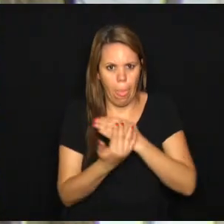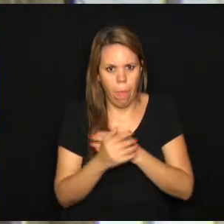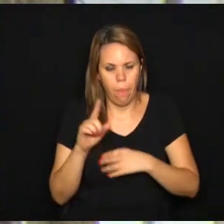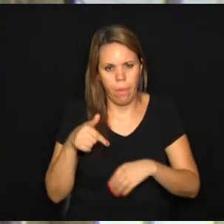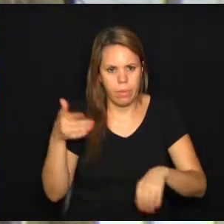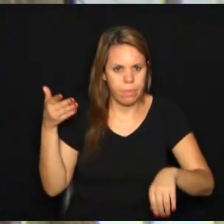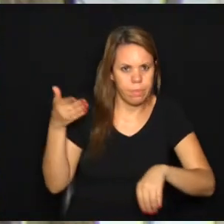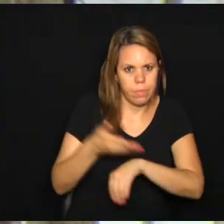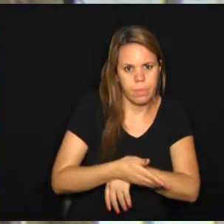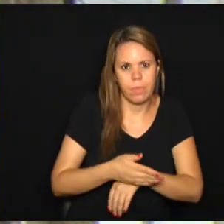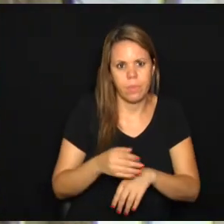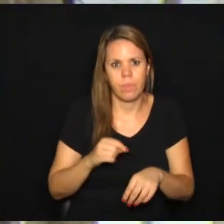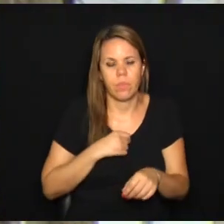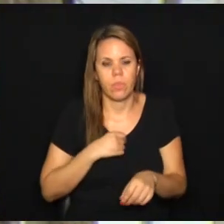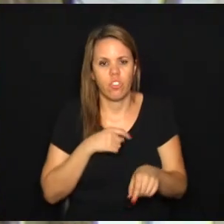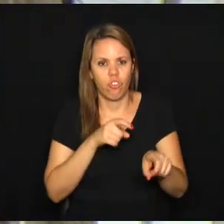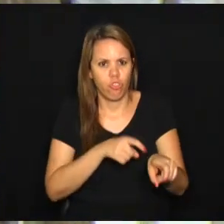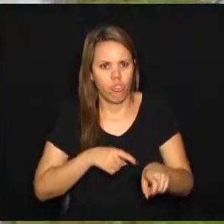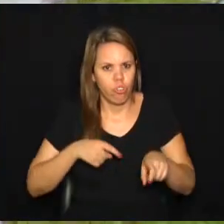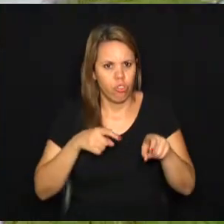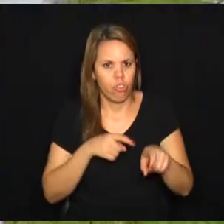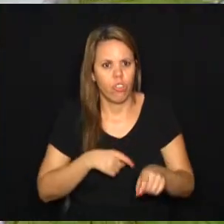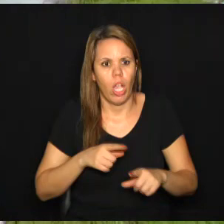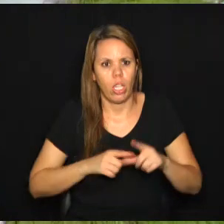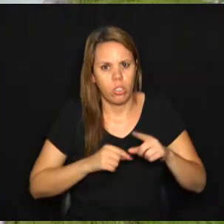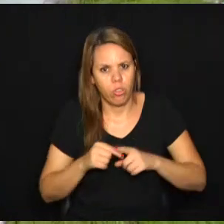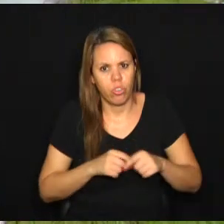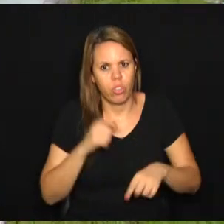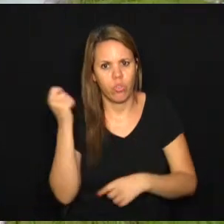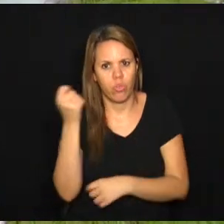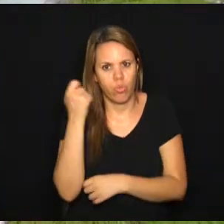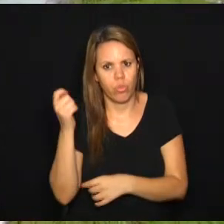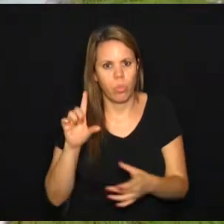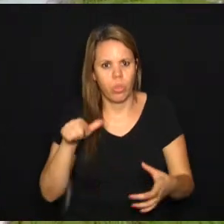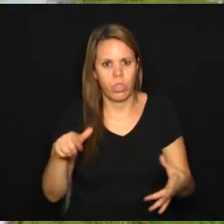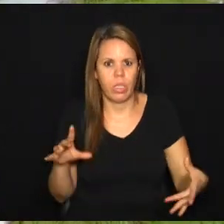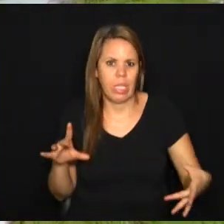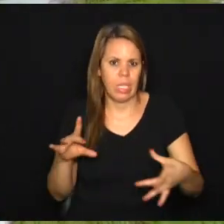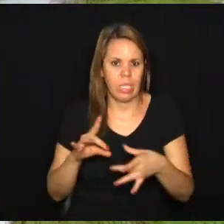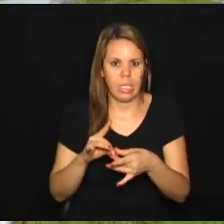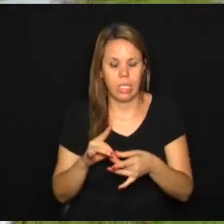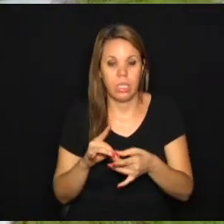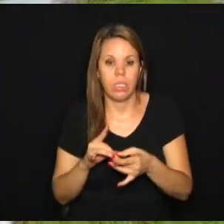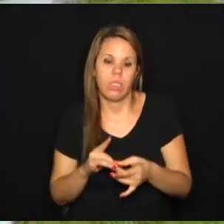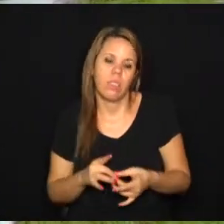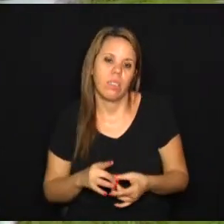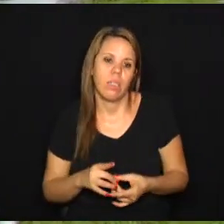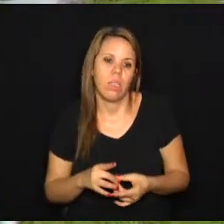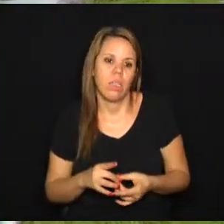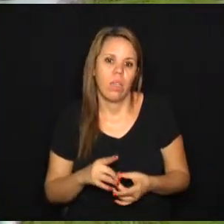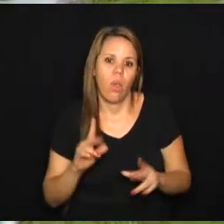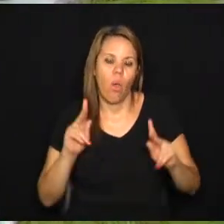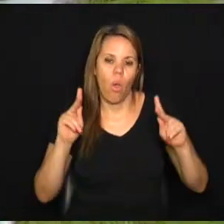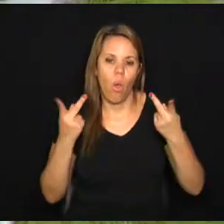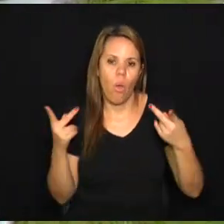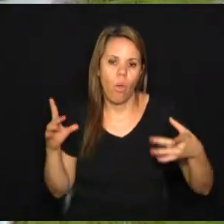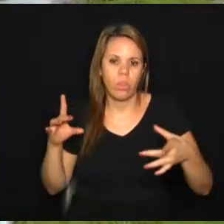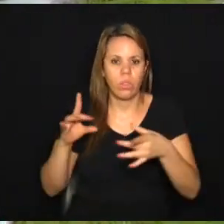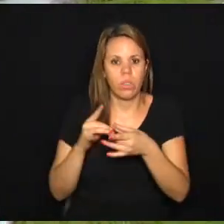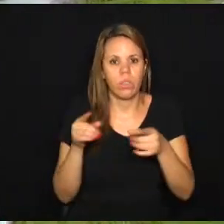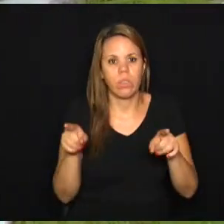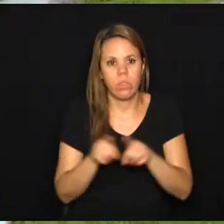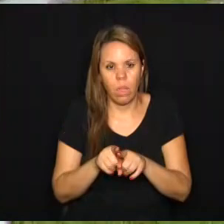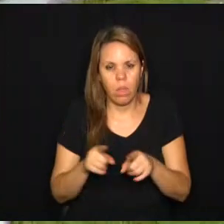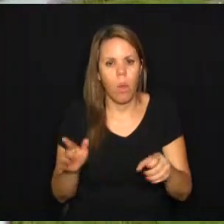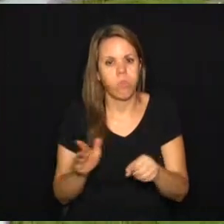entrada que dá para as chacras Cruzeiro do Sul, na verdade interliga depois a cidade com Hortolândia, então tem uma